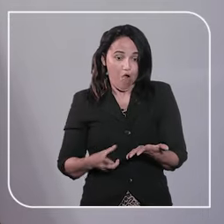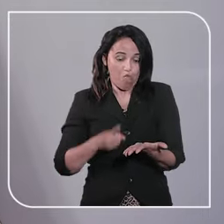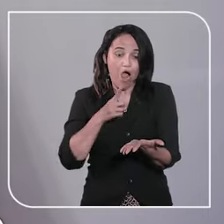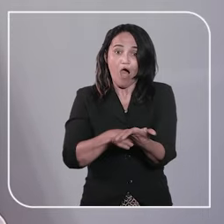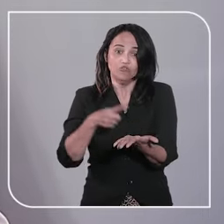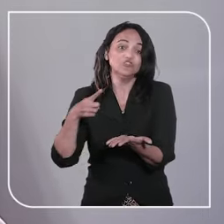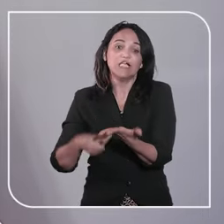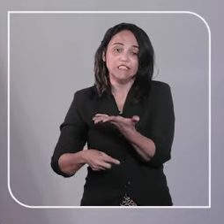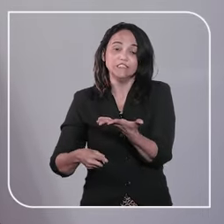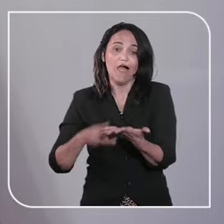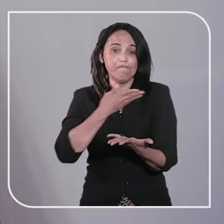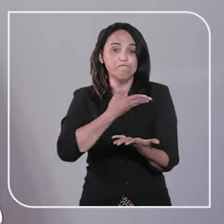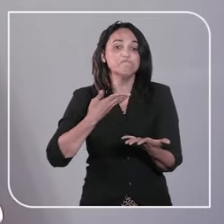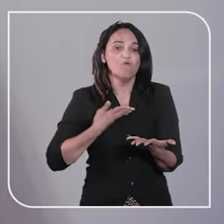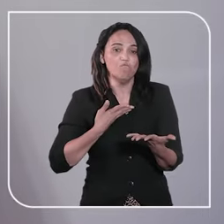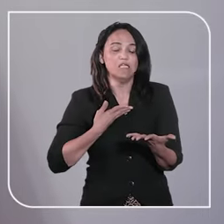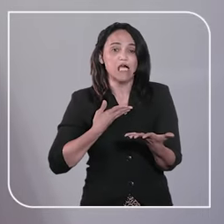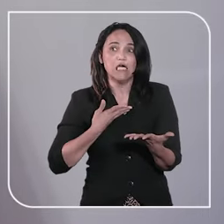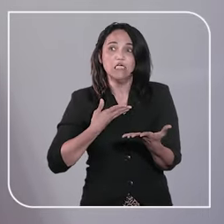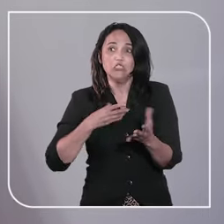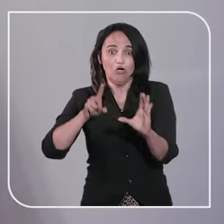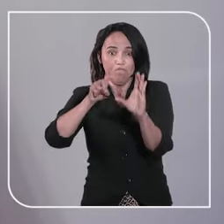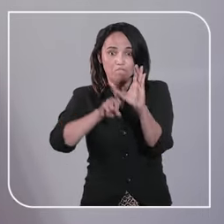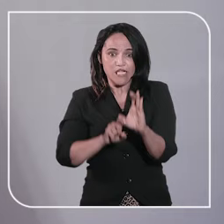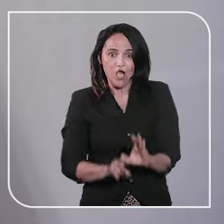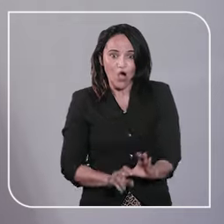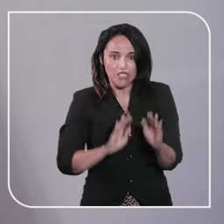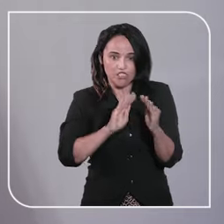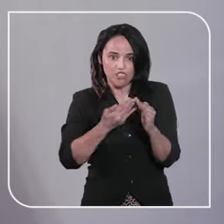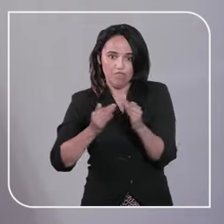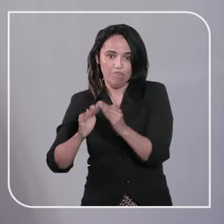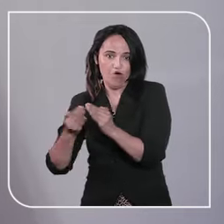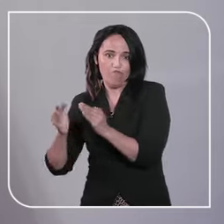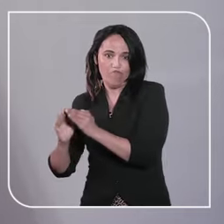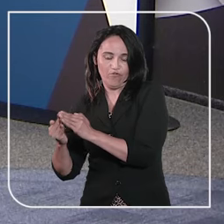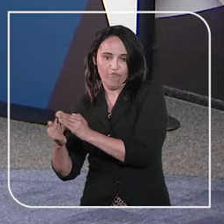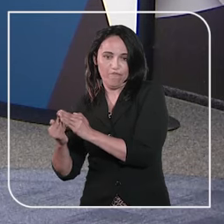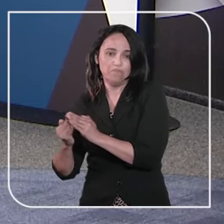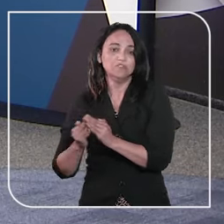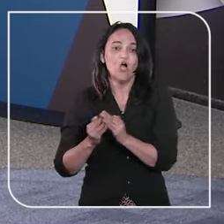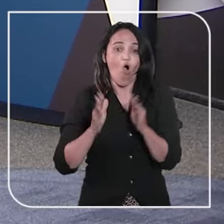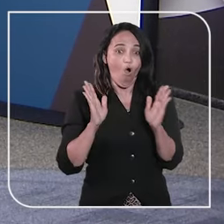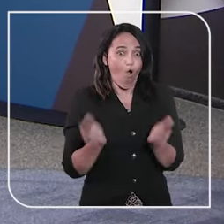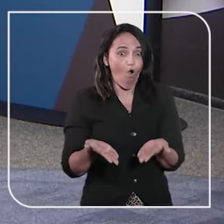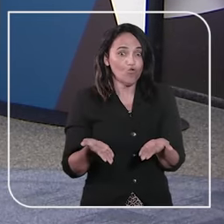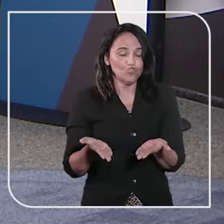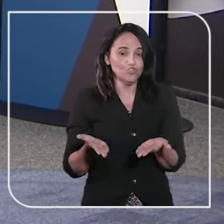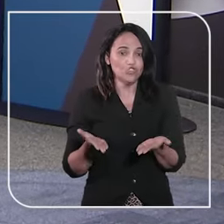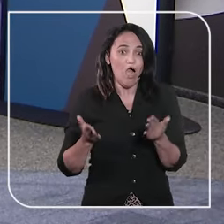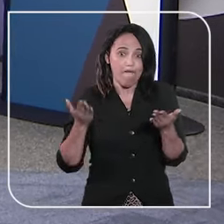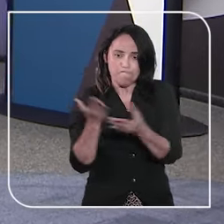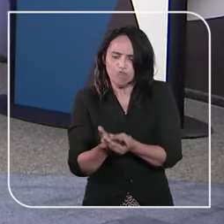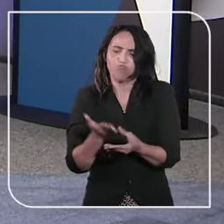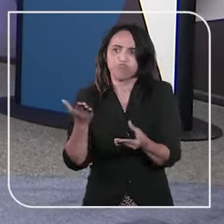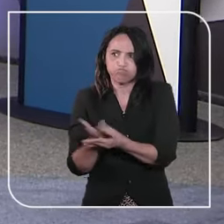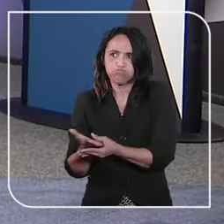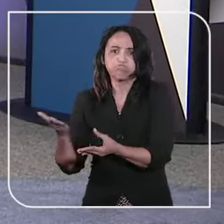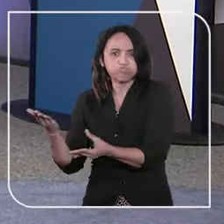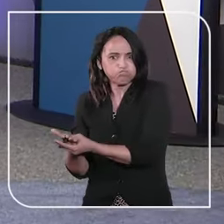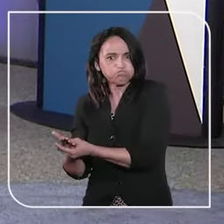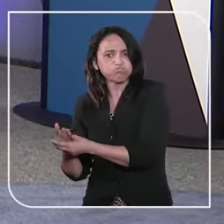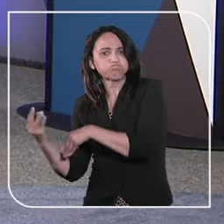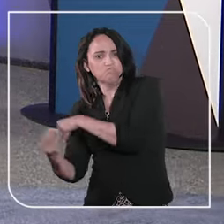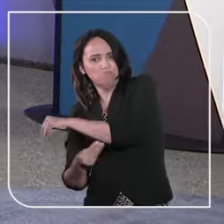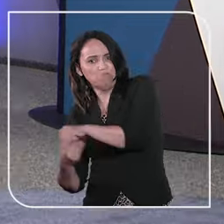Superior Tribunal de Justiça sobre penhora de imóvel alienado. Hoje, processos envolvendo